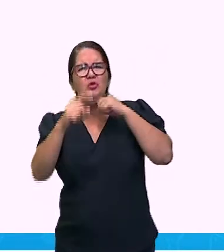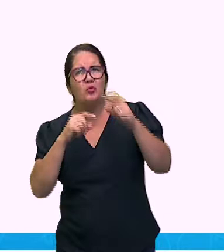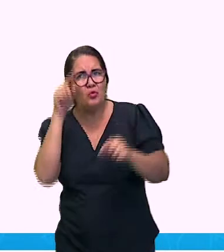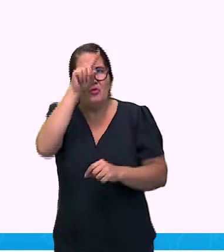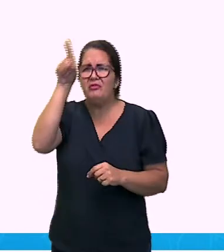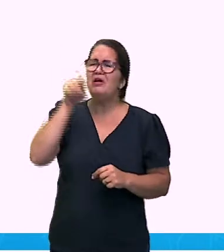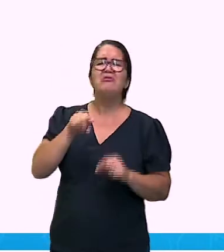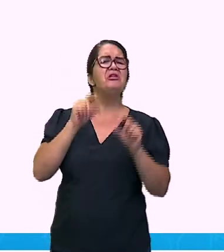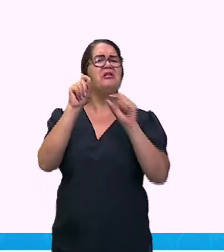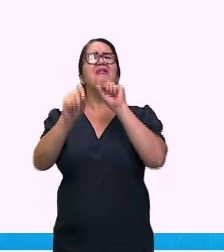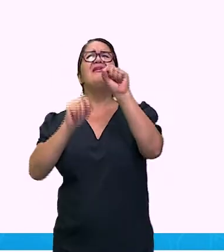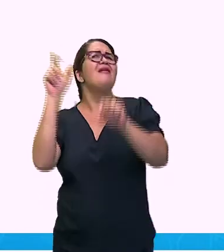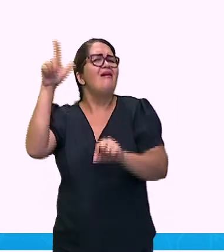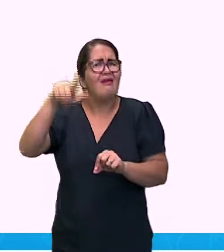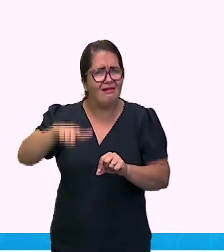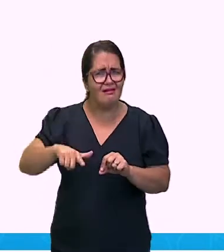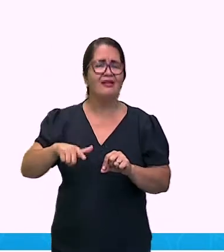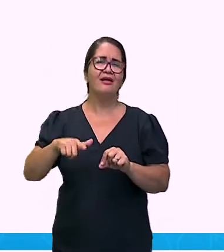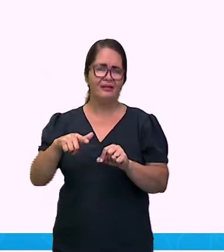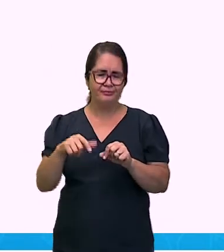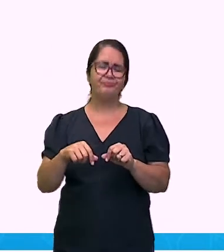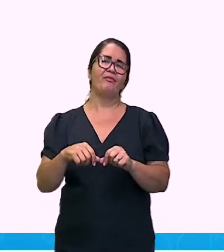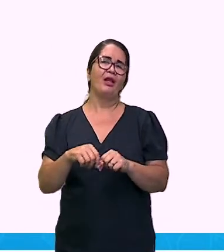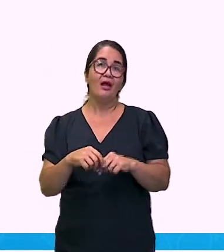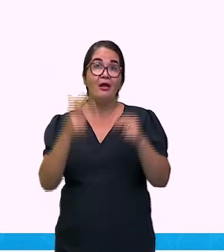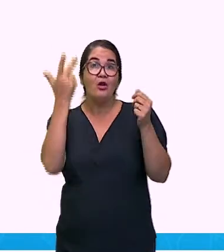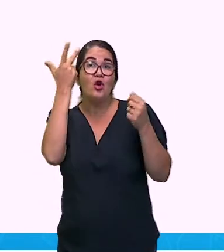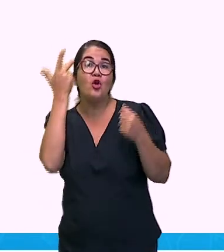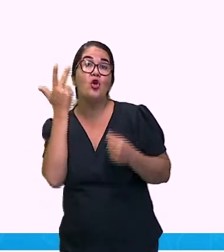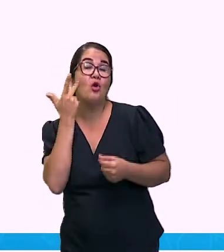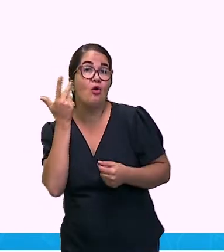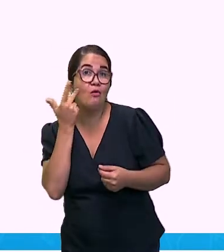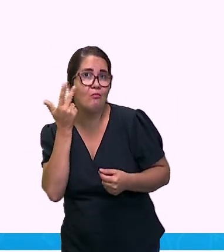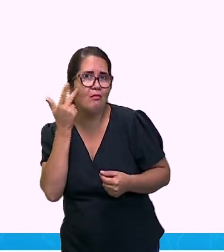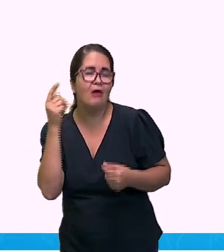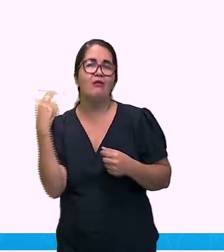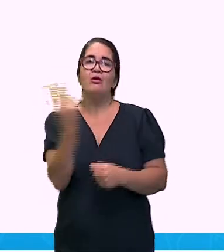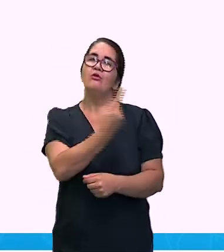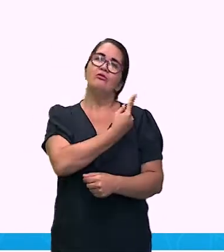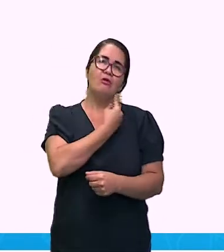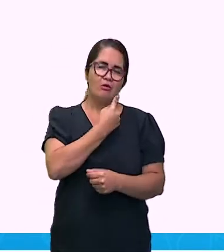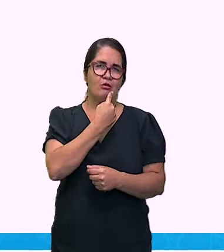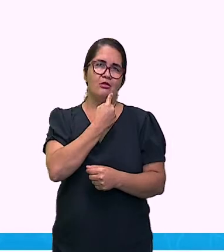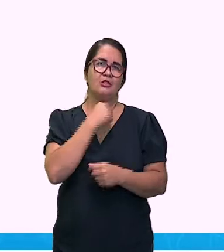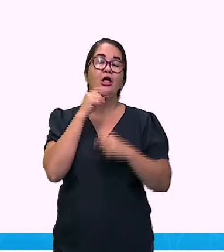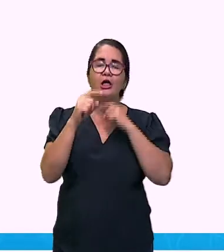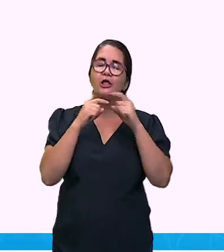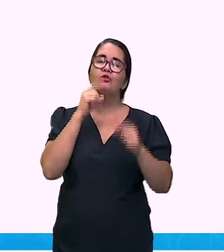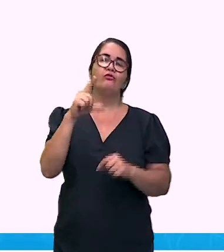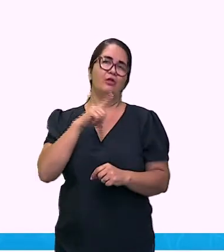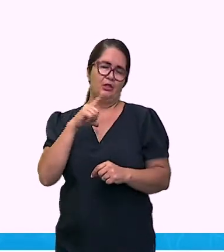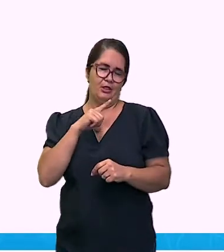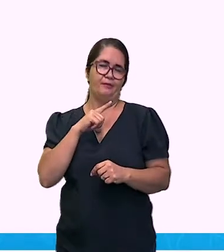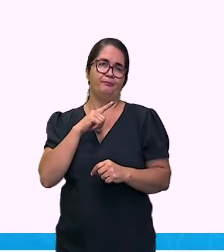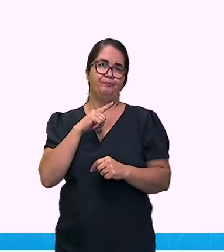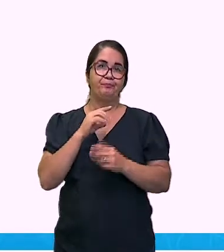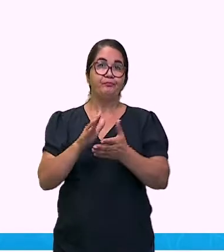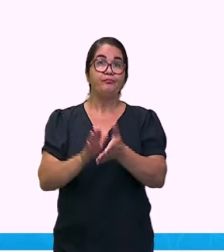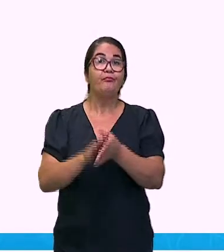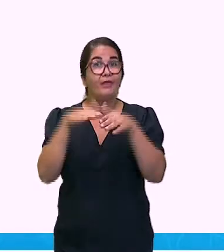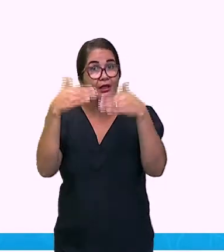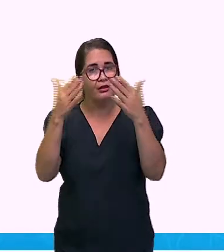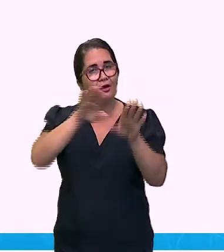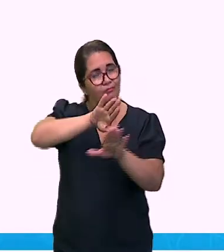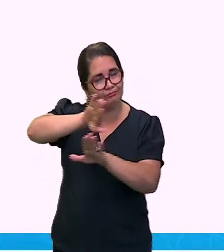lugar, né? Se a água não tá com PH, seja uma coisa bem nossa, bem pertinho aqui. Esses dias nós tivemos